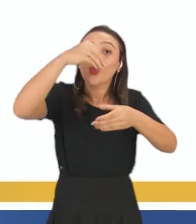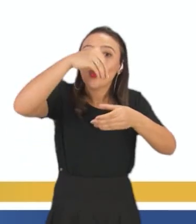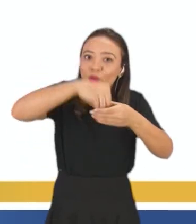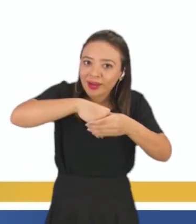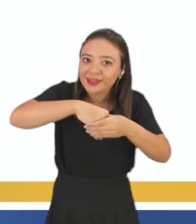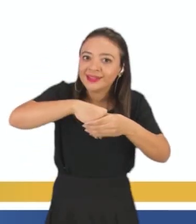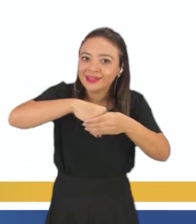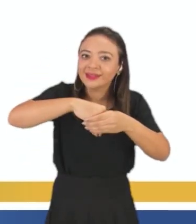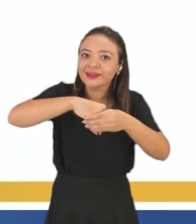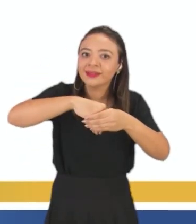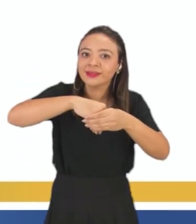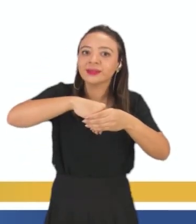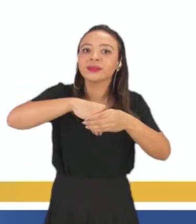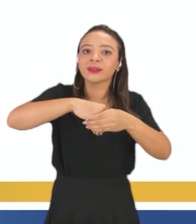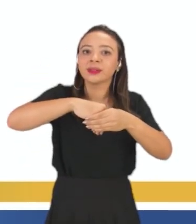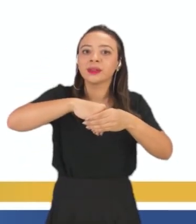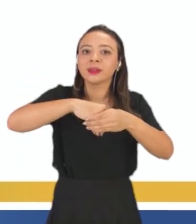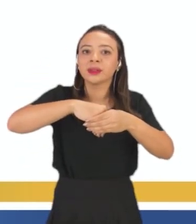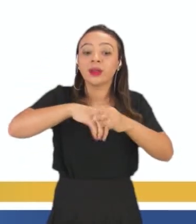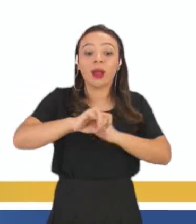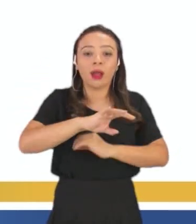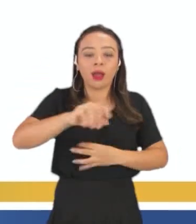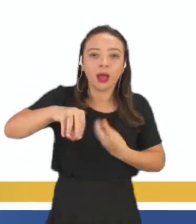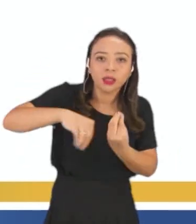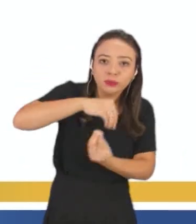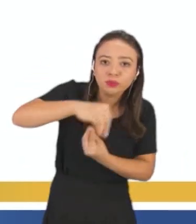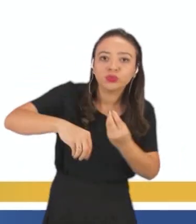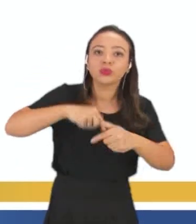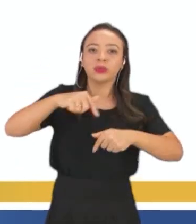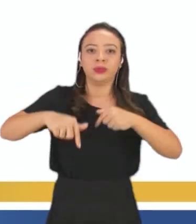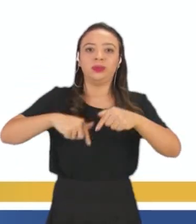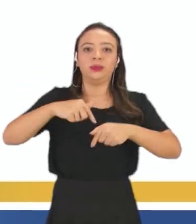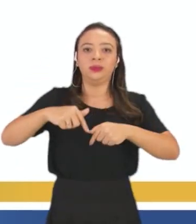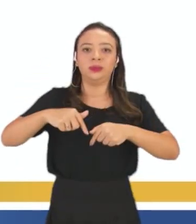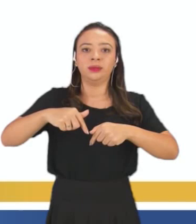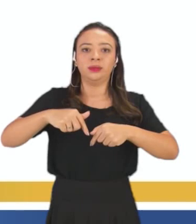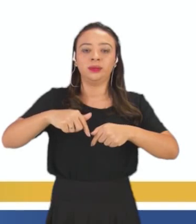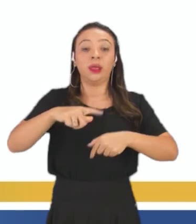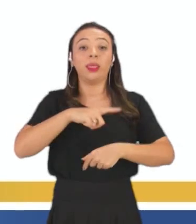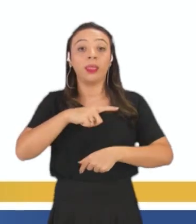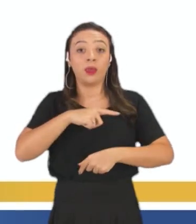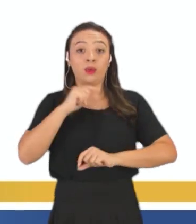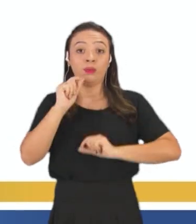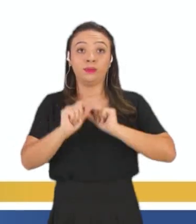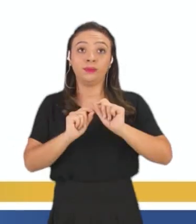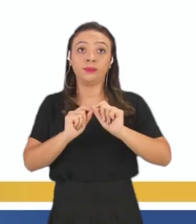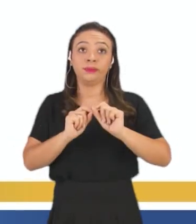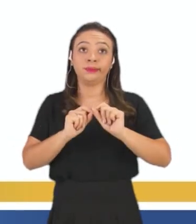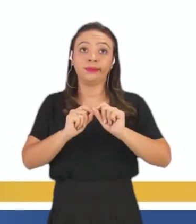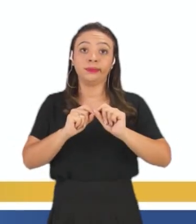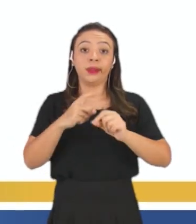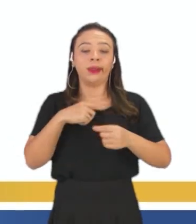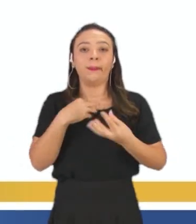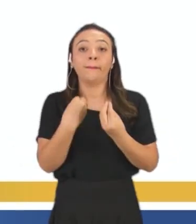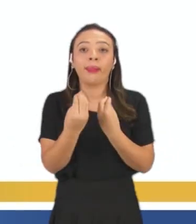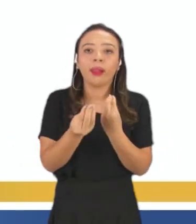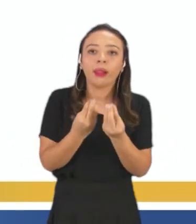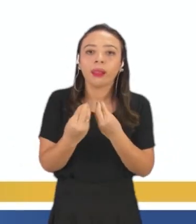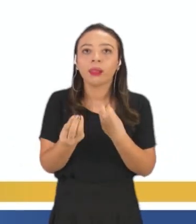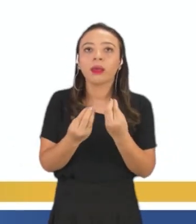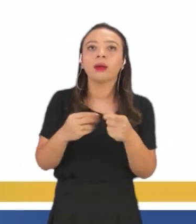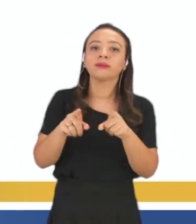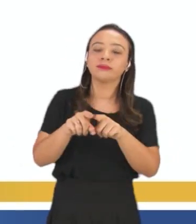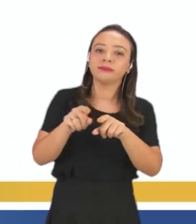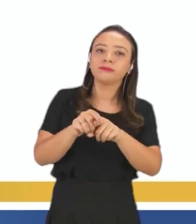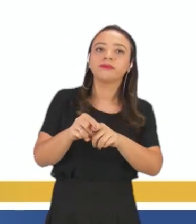armazenar os produtos químicos. Então, nós temos aqui recipientes de plástico,